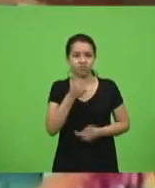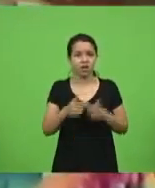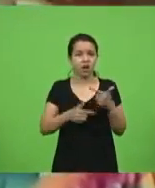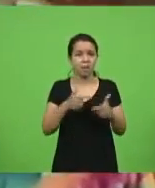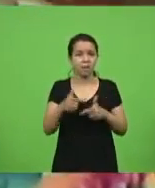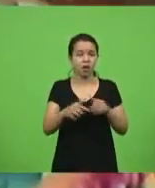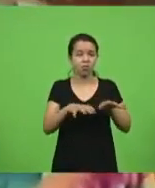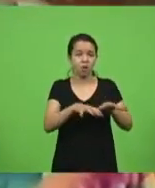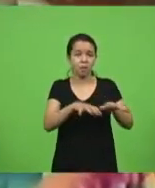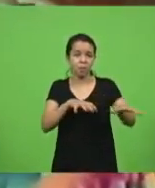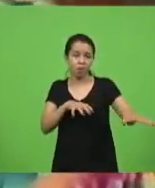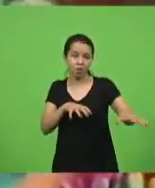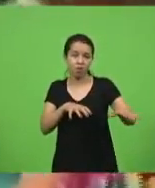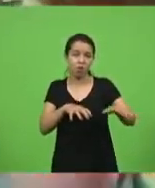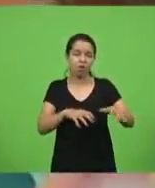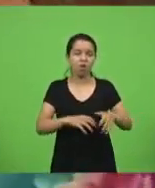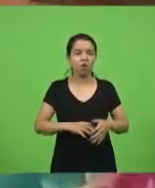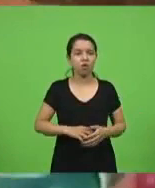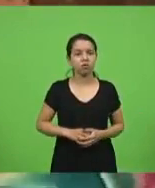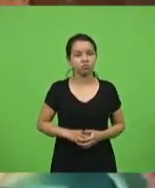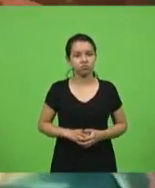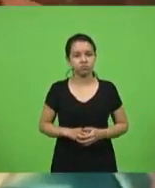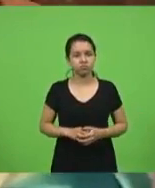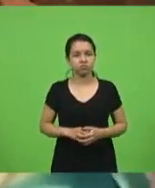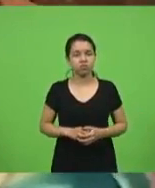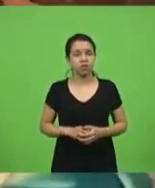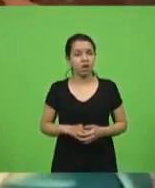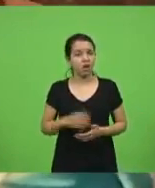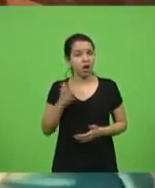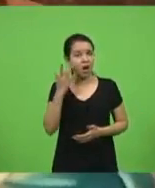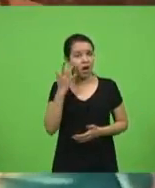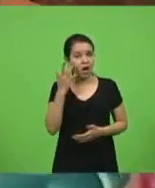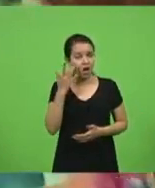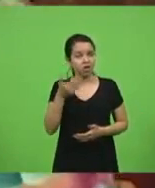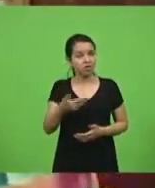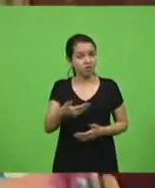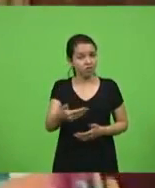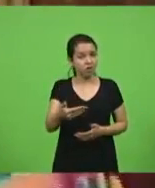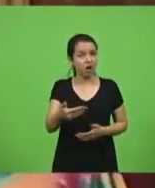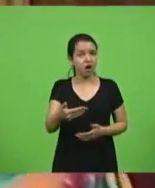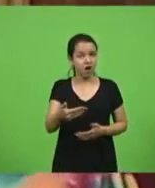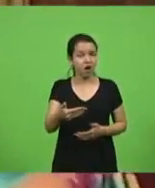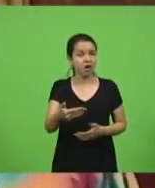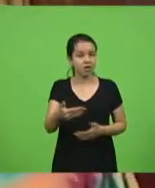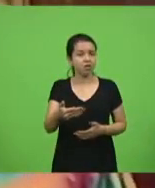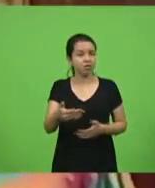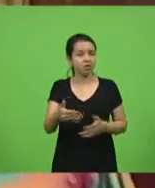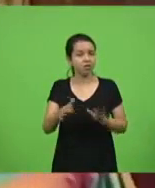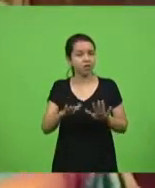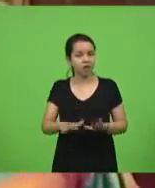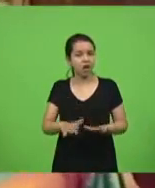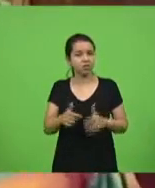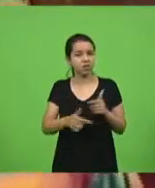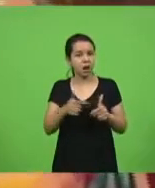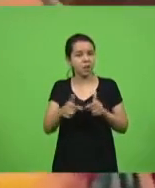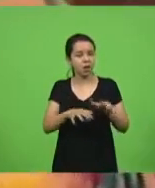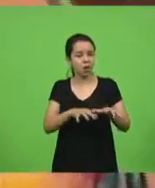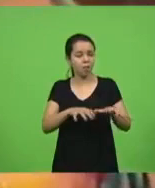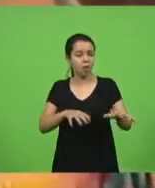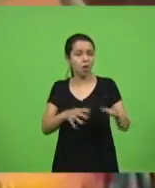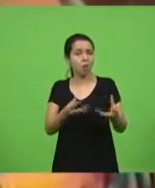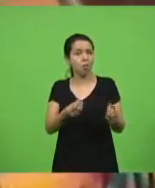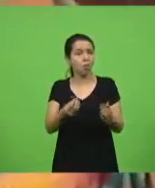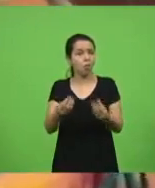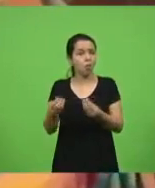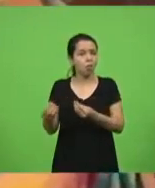por exemplo, uma tendência que eu acho que veio para ficar, gente, esse trabalho remoto. Muitos escritórios vão